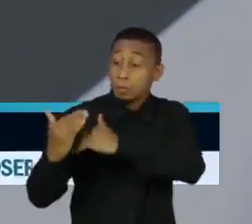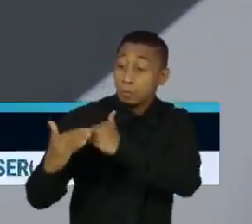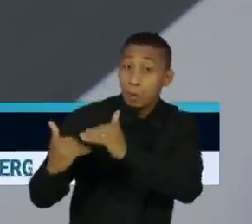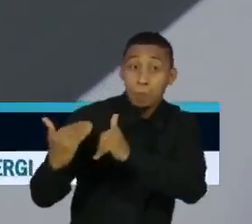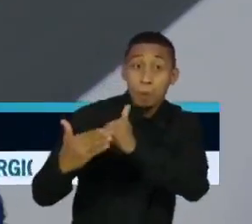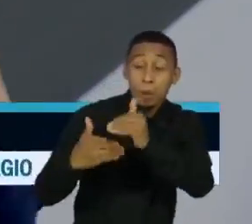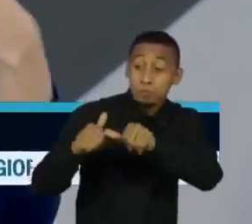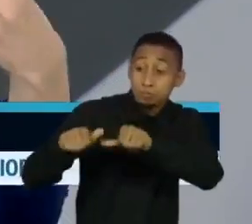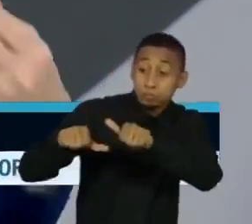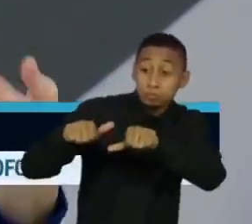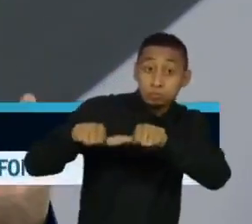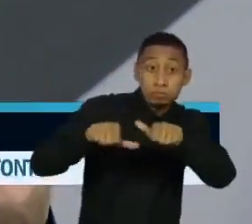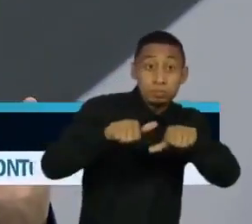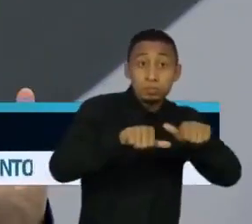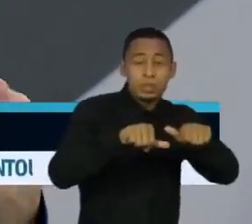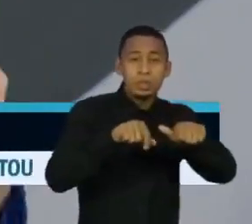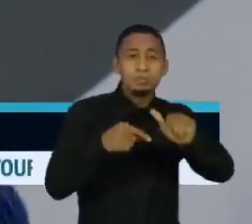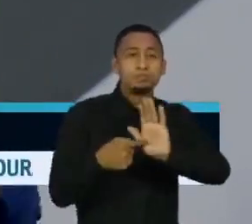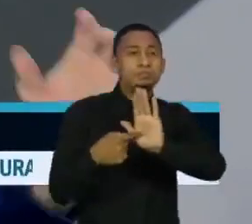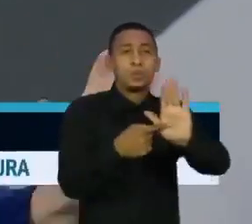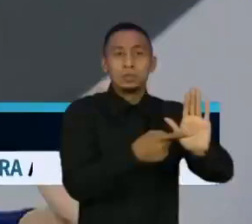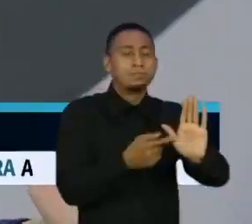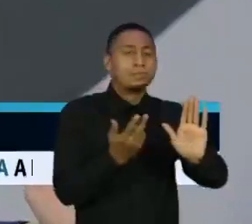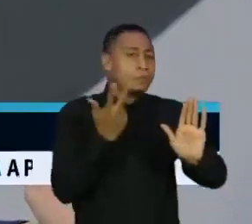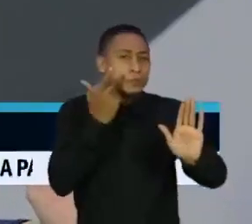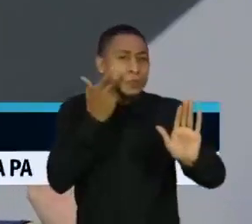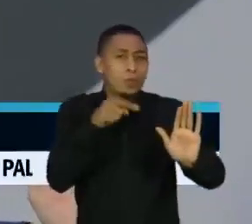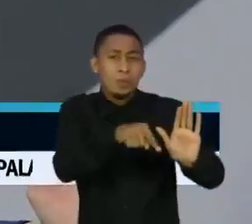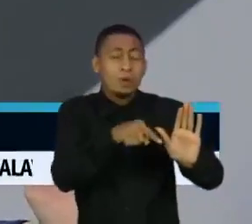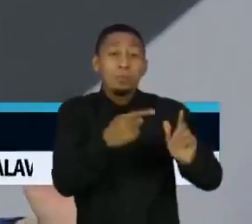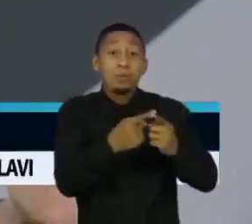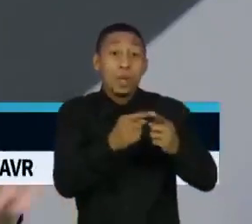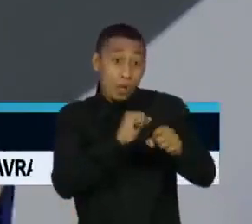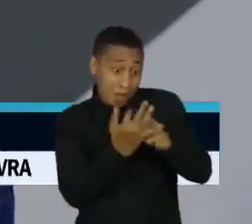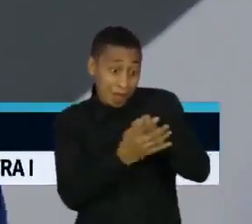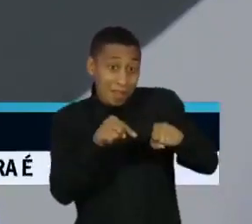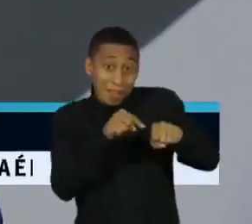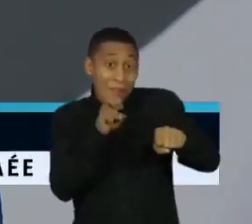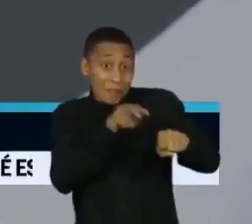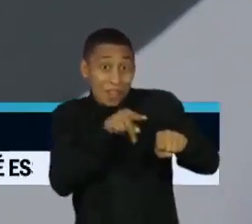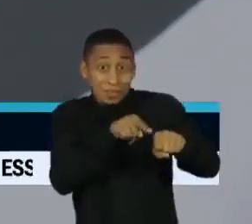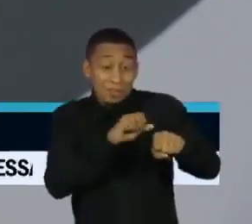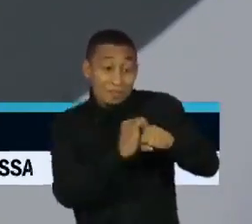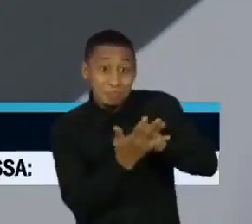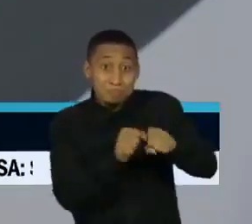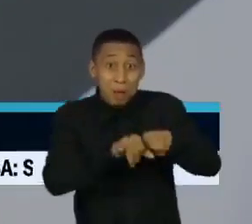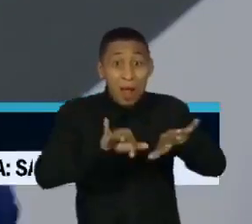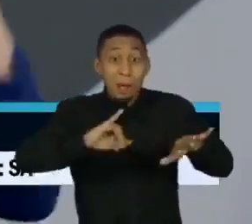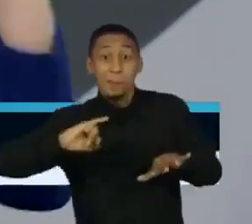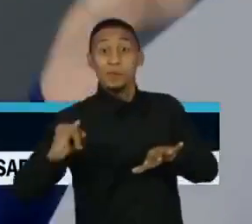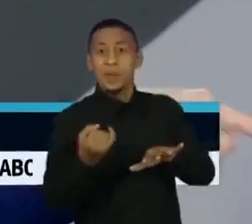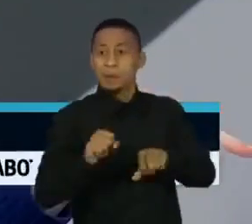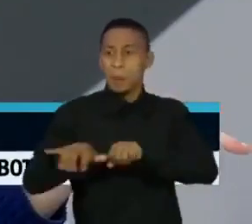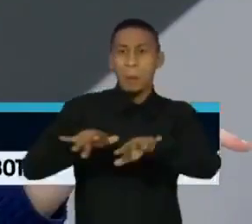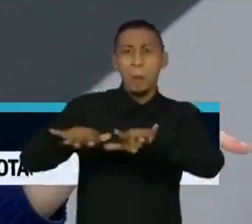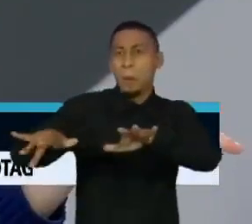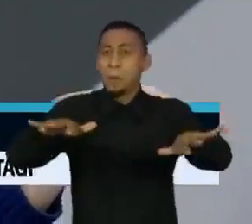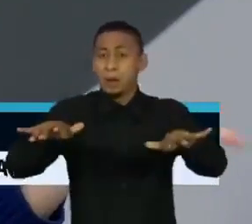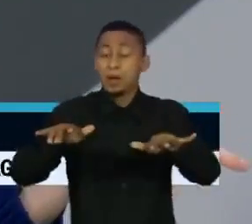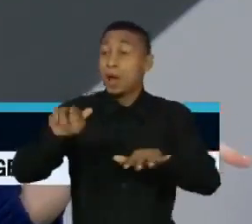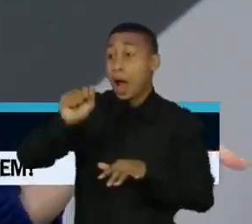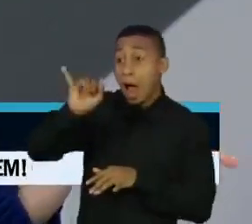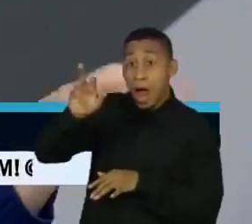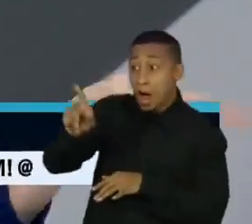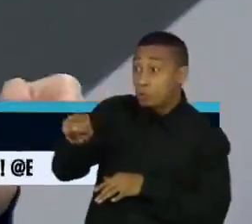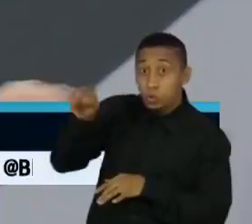mutação que tende a aparecer porque ela é vantajosa para o vírus. Então, ela pode aparecer na África do Sul e pode aparecer